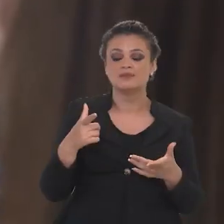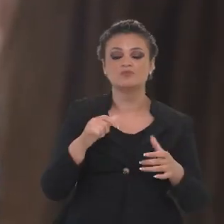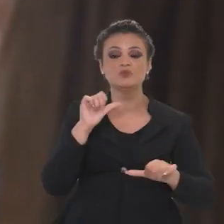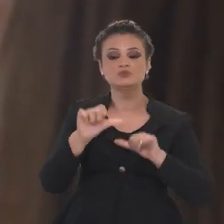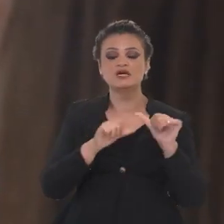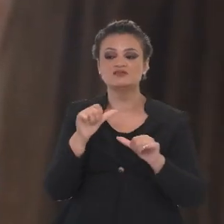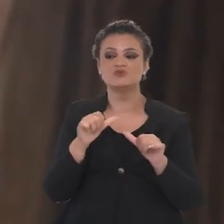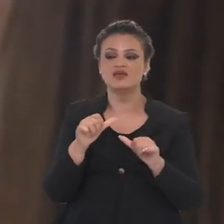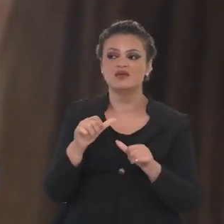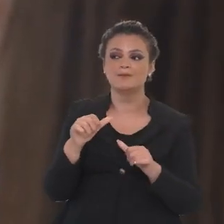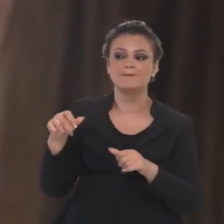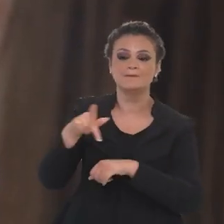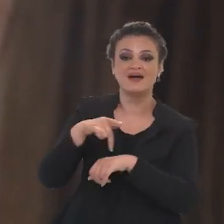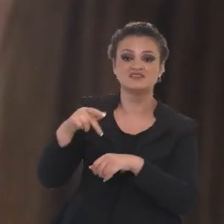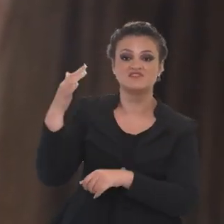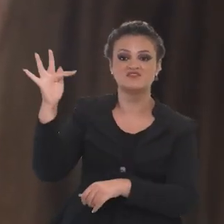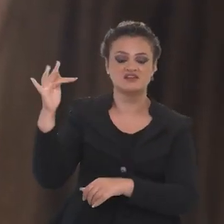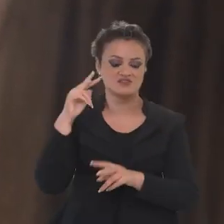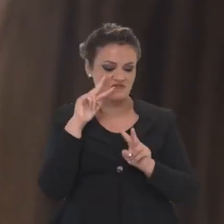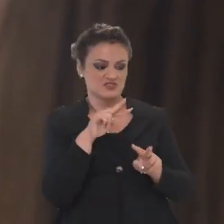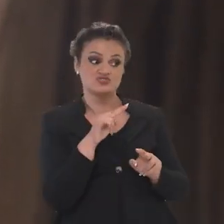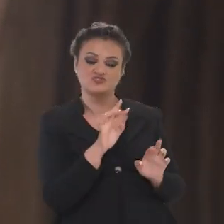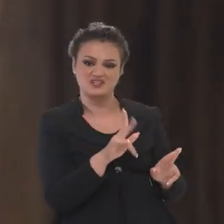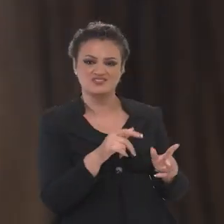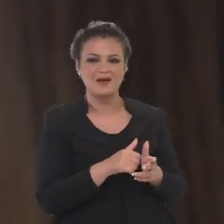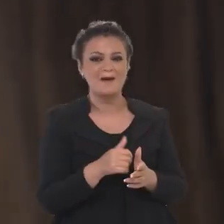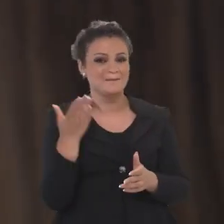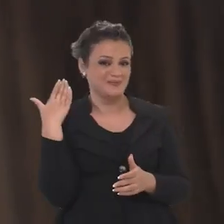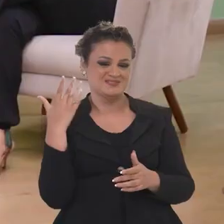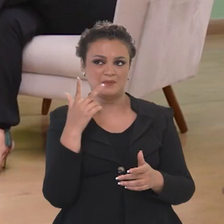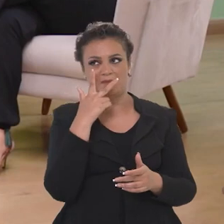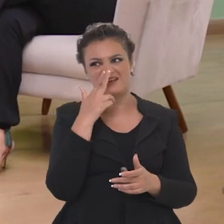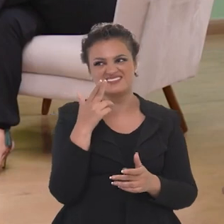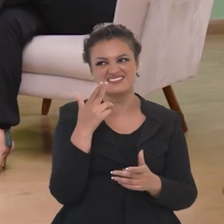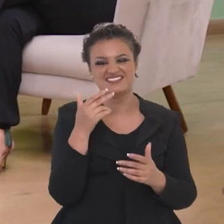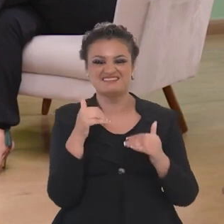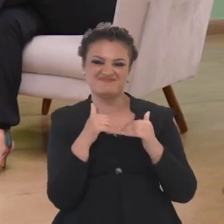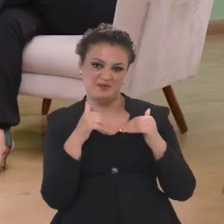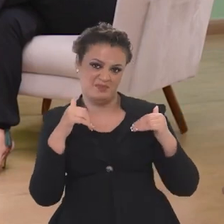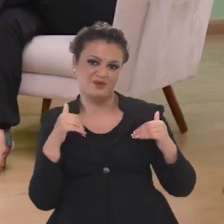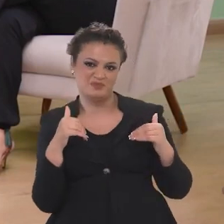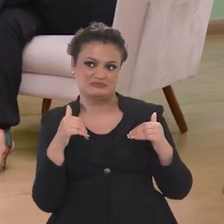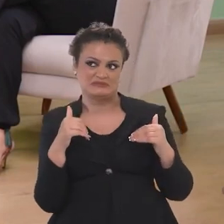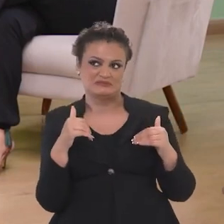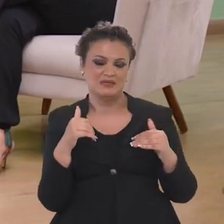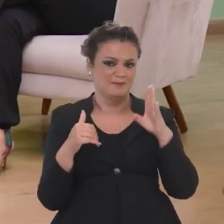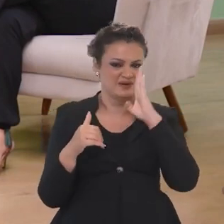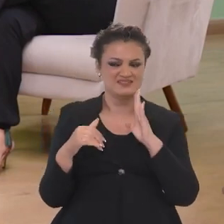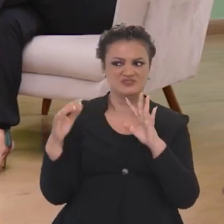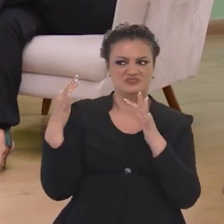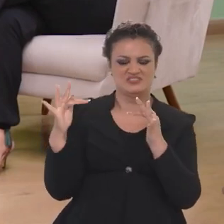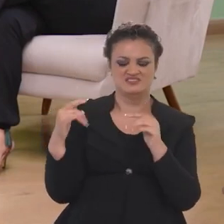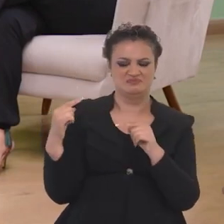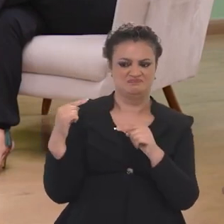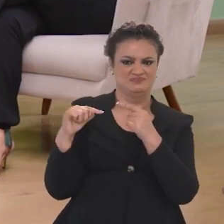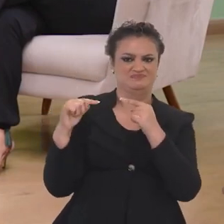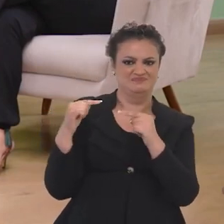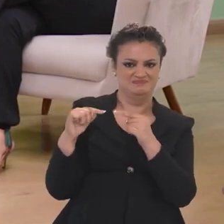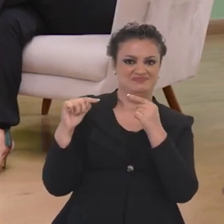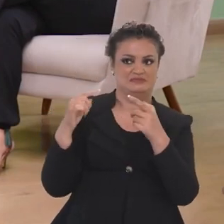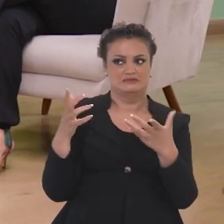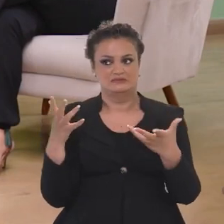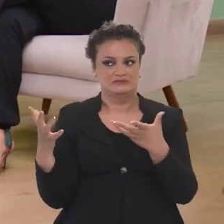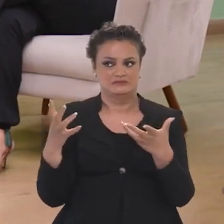gente já tem hoje uma mudança da postura da França em relação ao Brasil. A França não é que tinha rompido relações com o Brasil, mas havia um clima horroroso